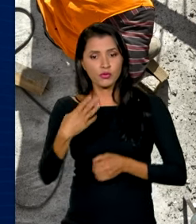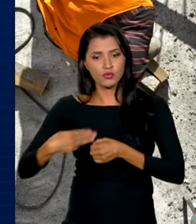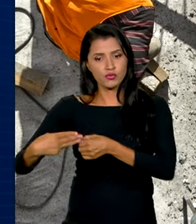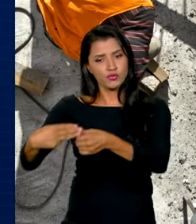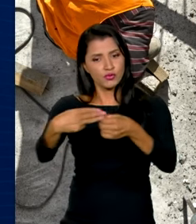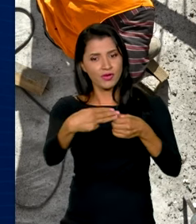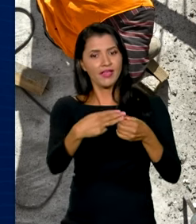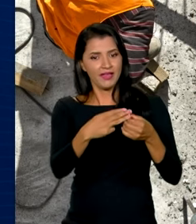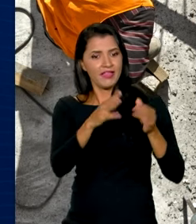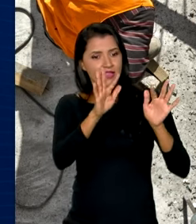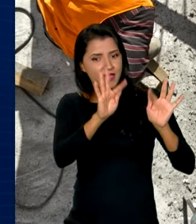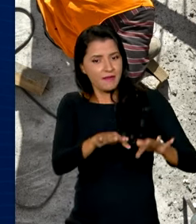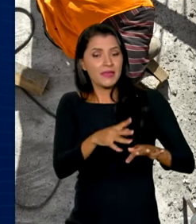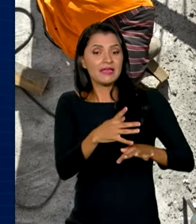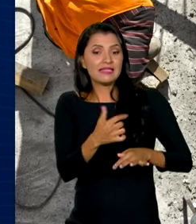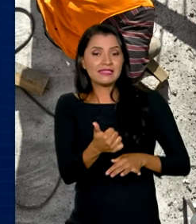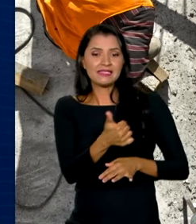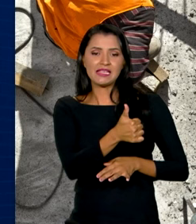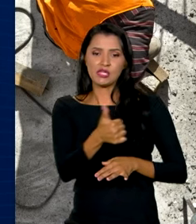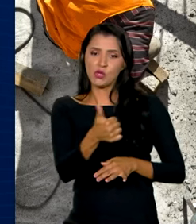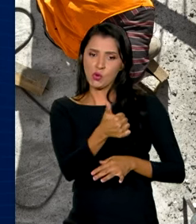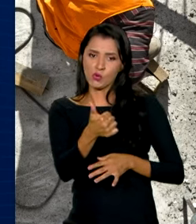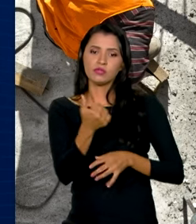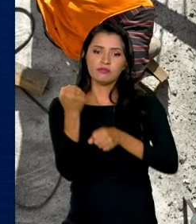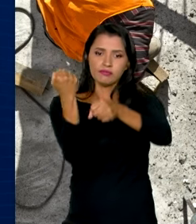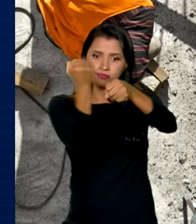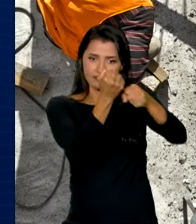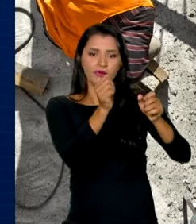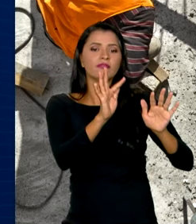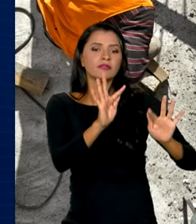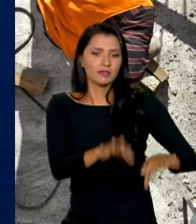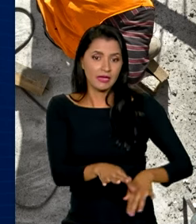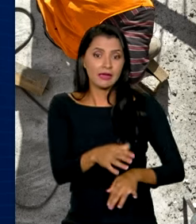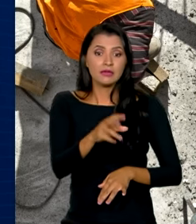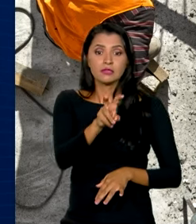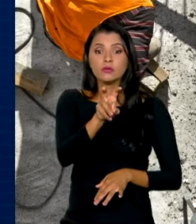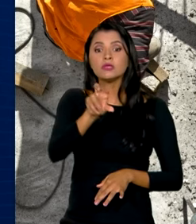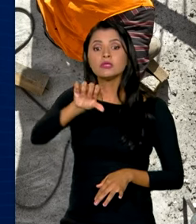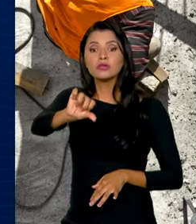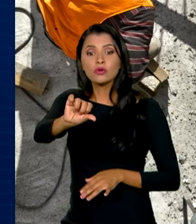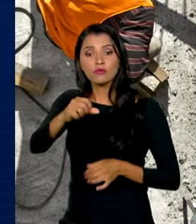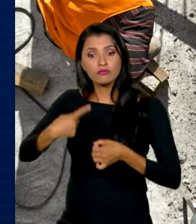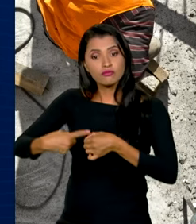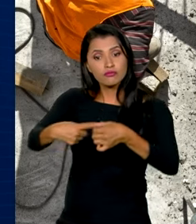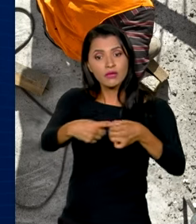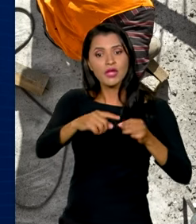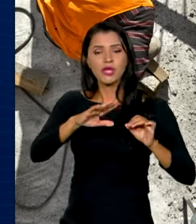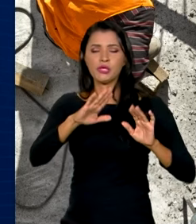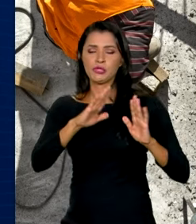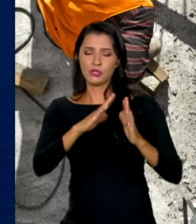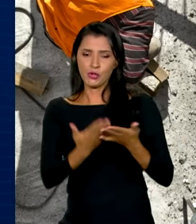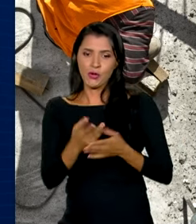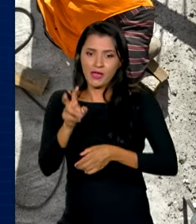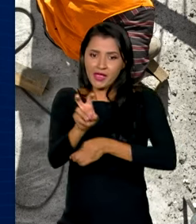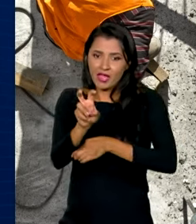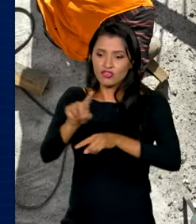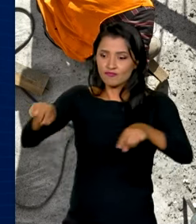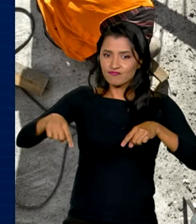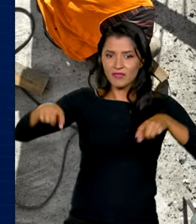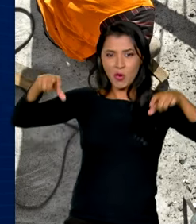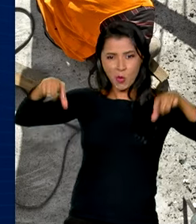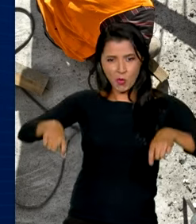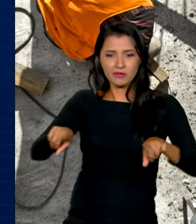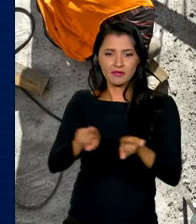e a finalização de 111 obras em 59 cidades, em escolas, creches e quadras. Estão